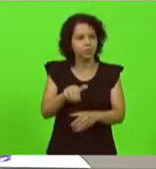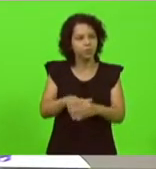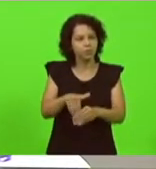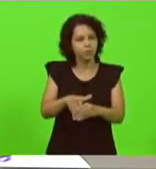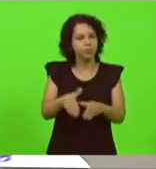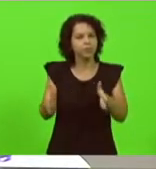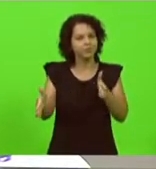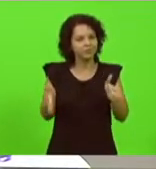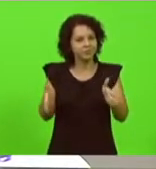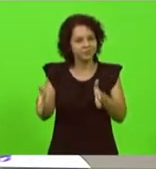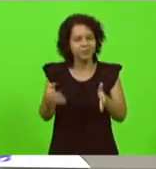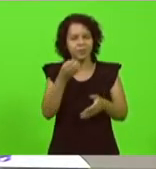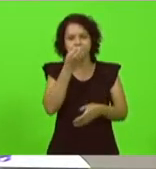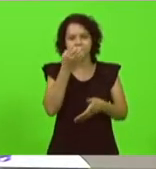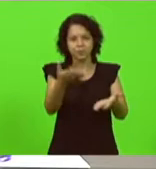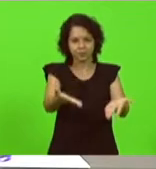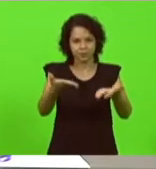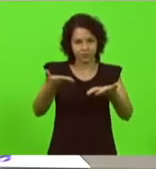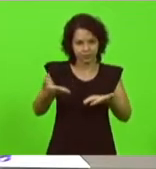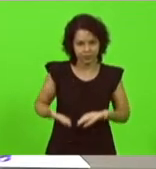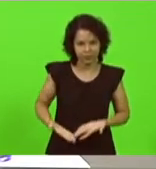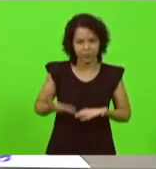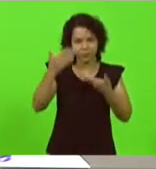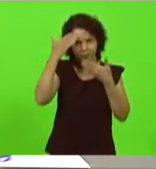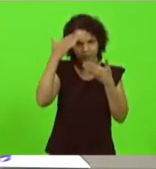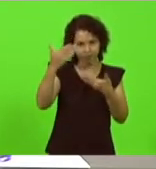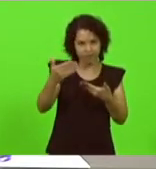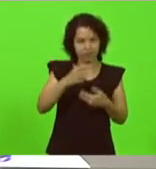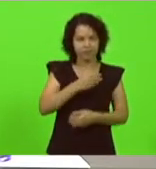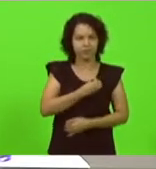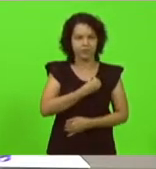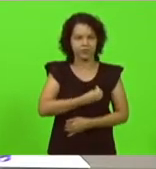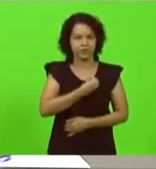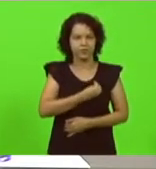Sejam bem-vindos e muito obrigado pela presença.